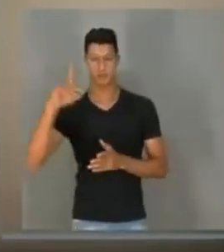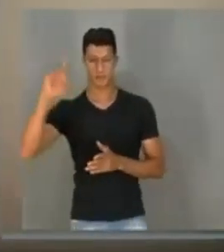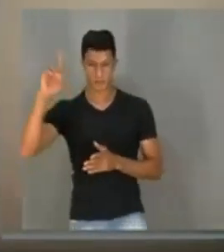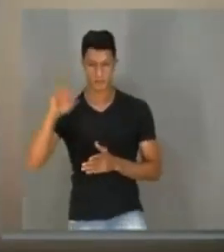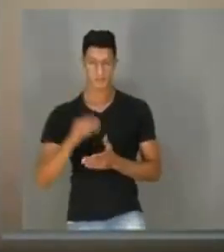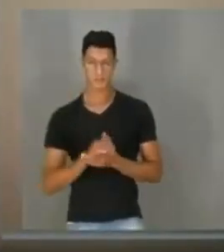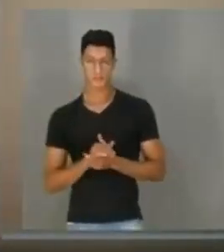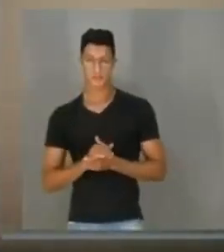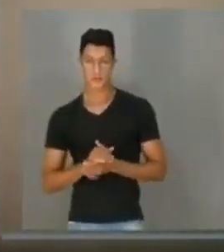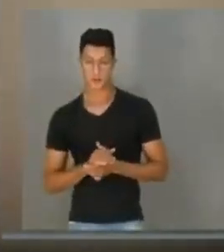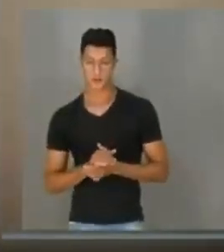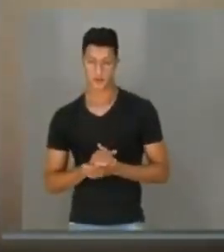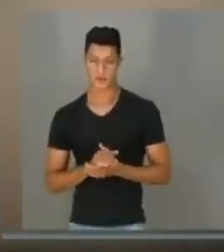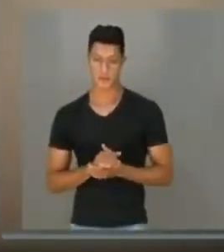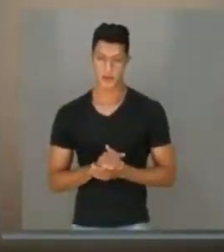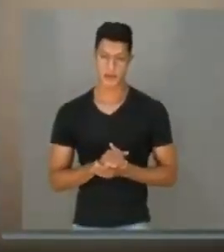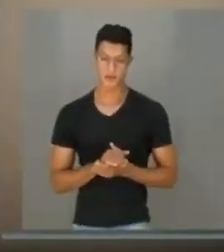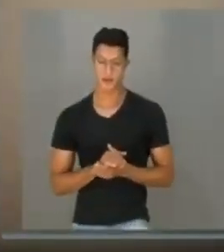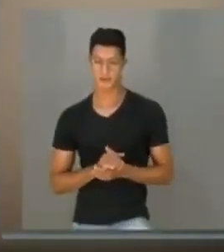doutorado.